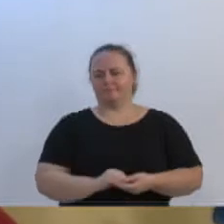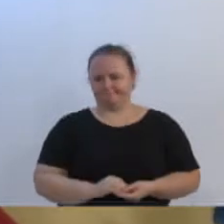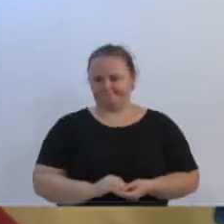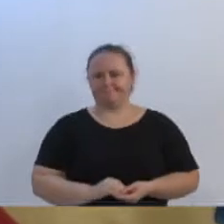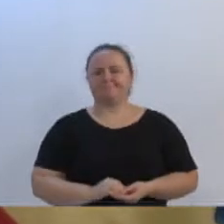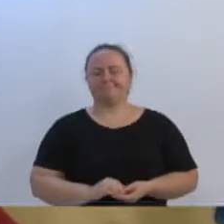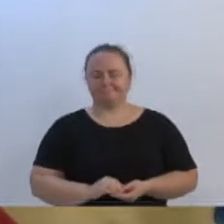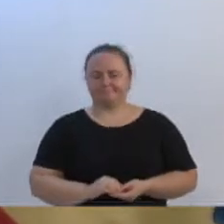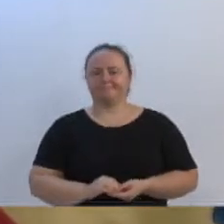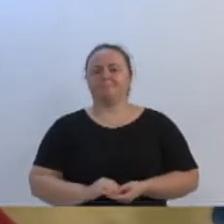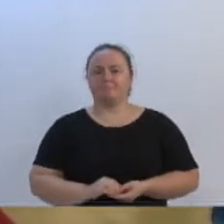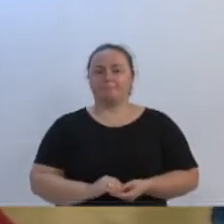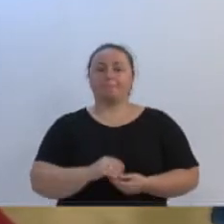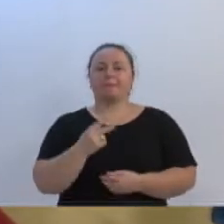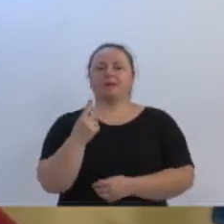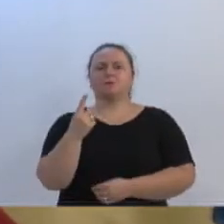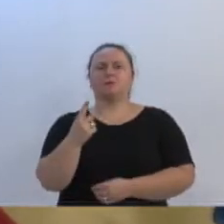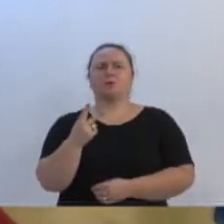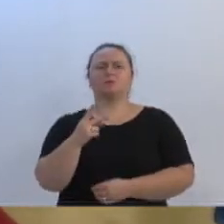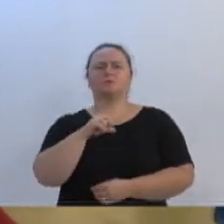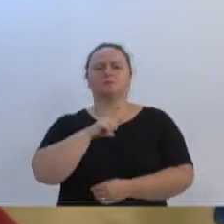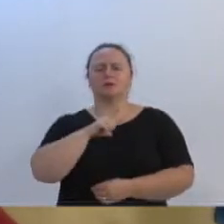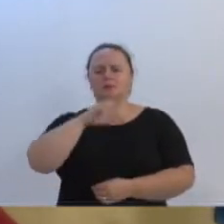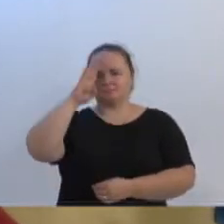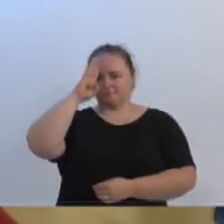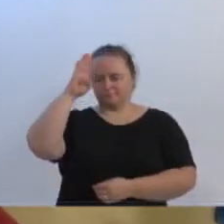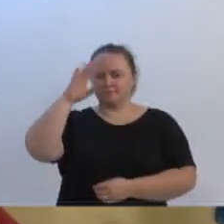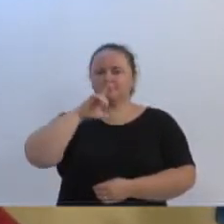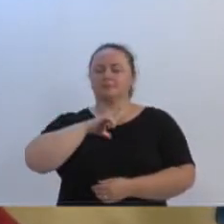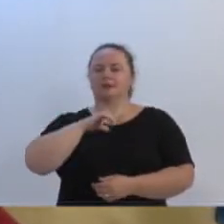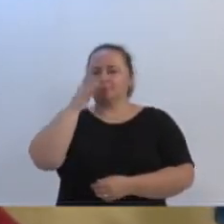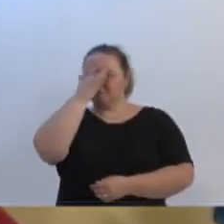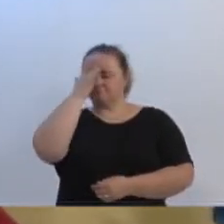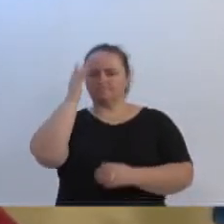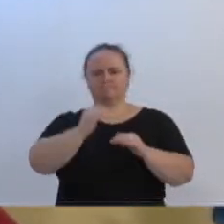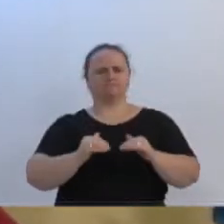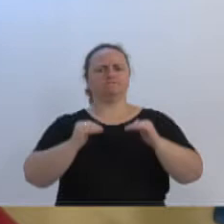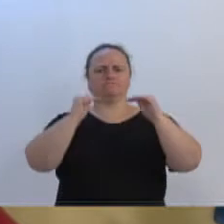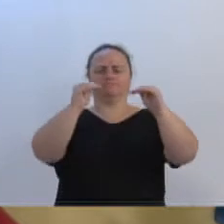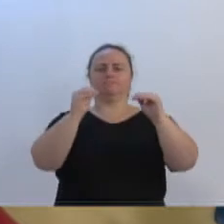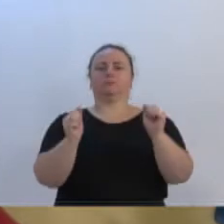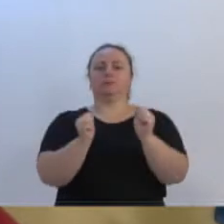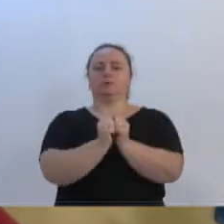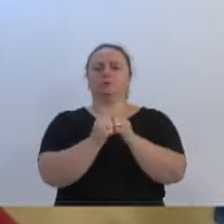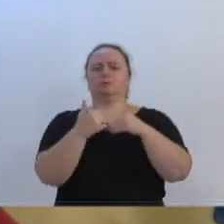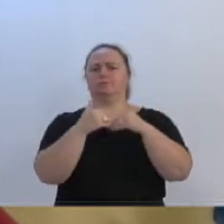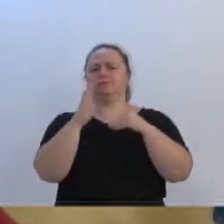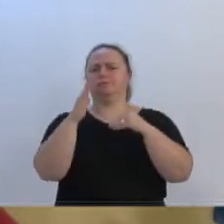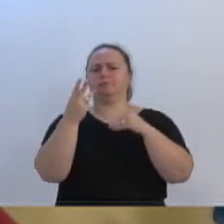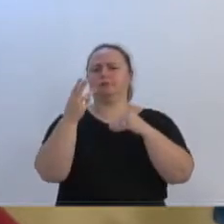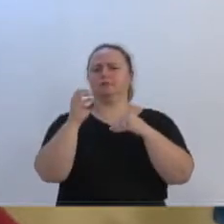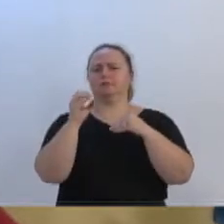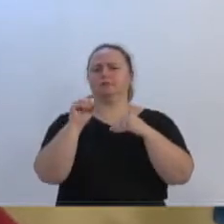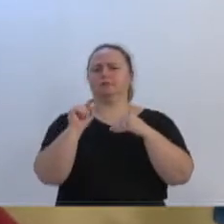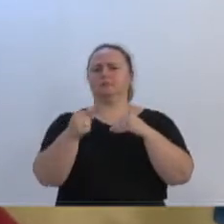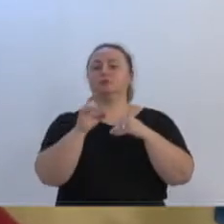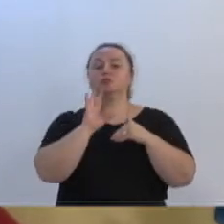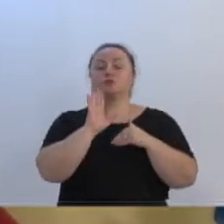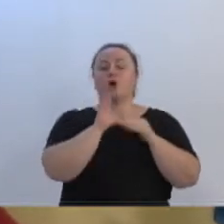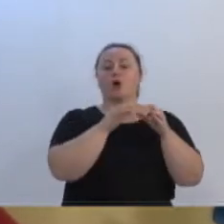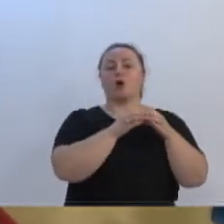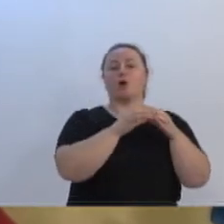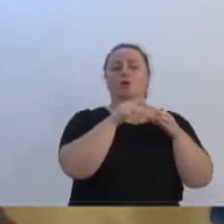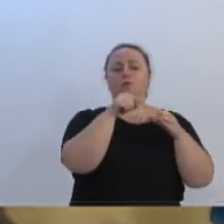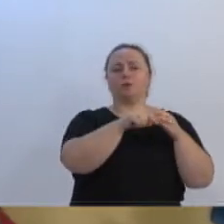certo? De dois soldados antigos, de um oficial que tem lá. Passa, passa de 300 mil em seis meses, só os